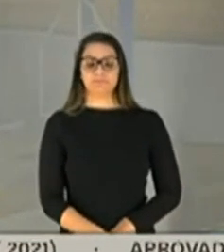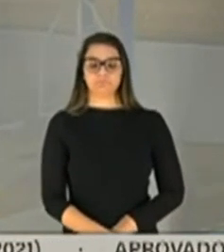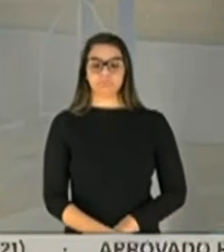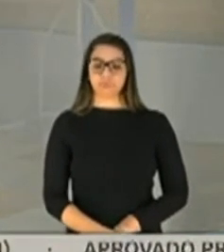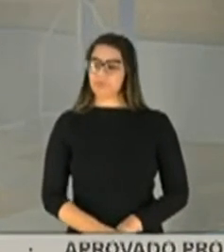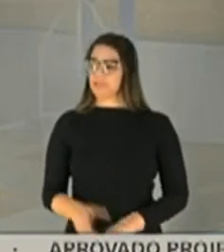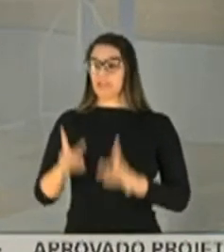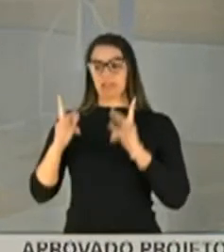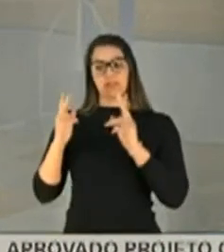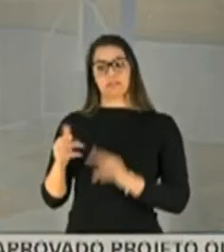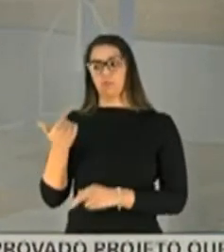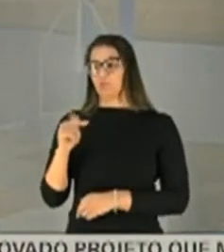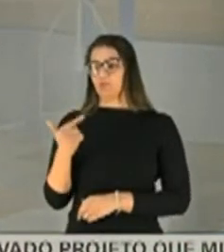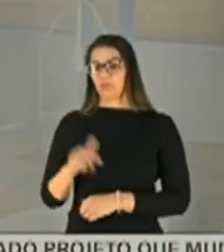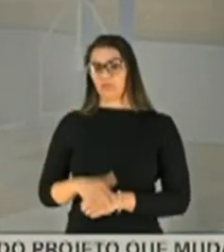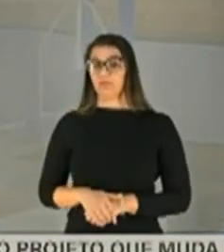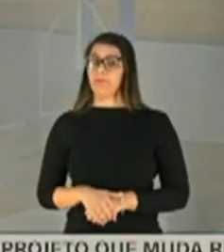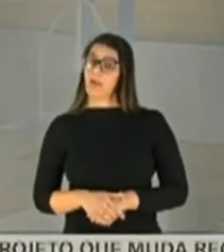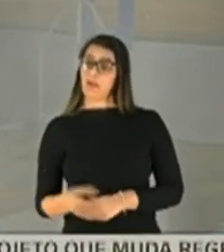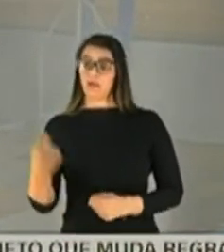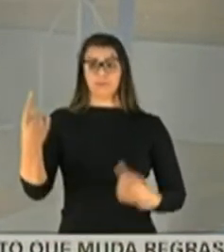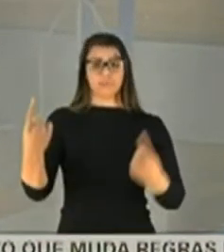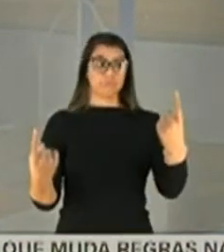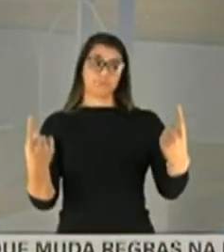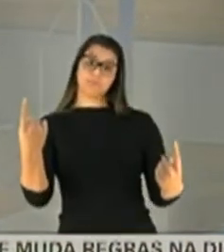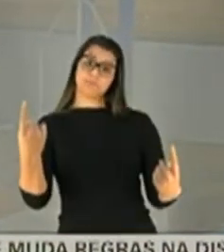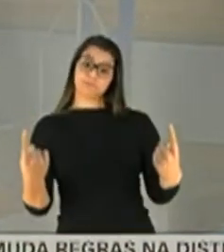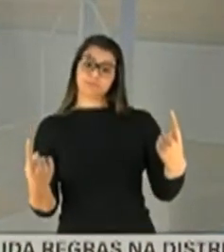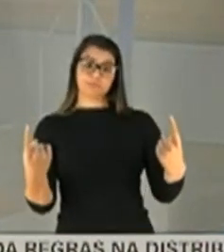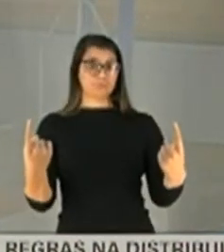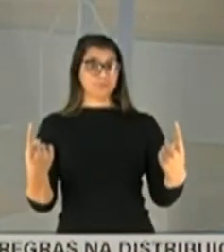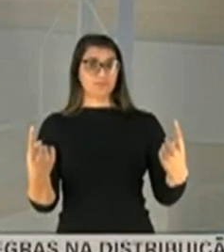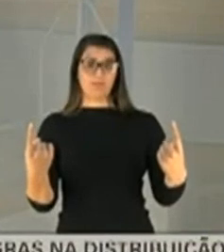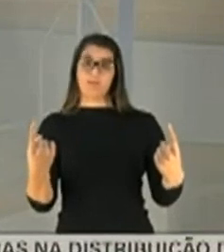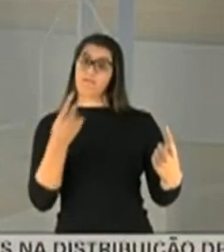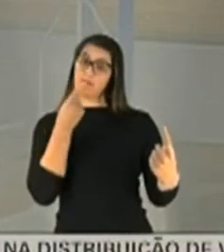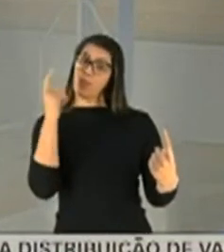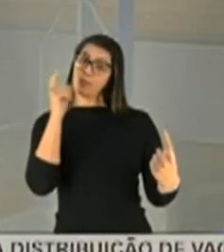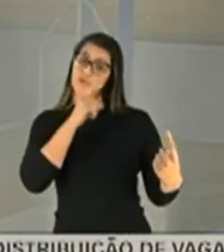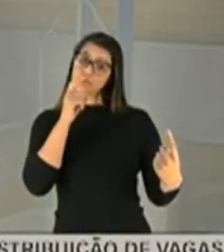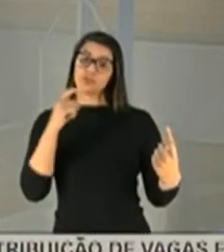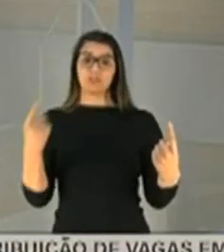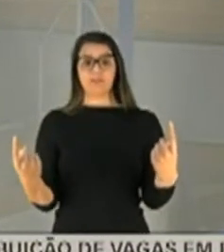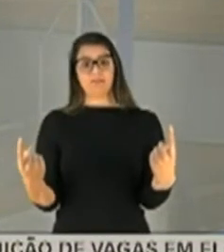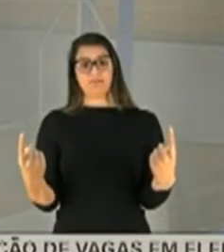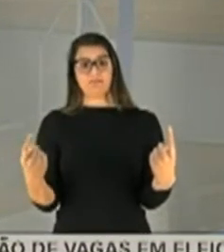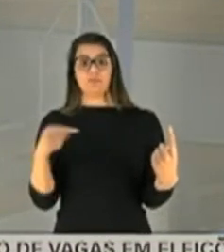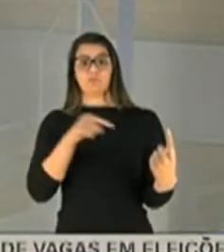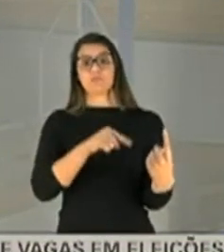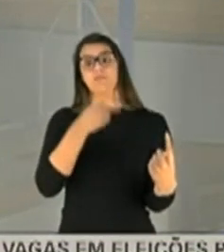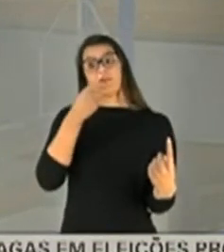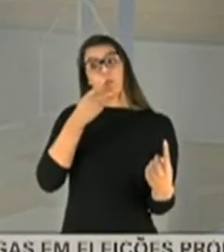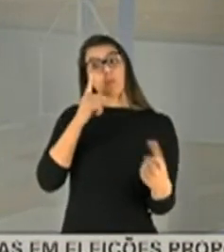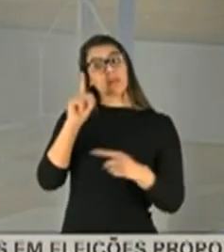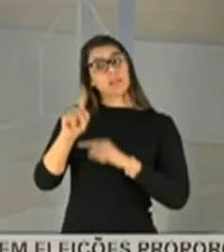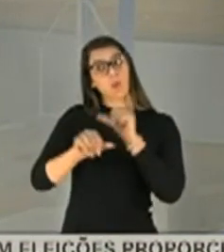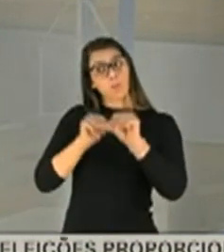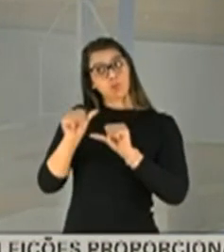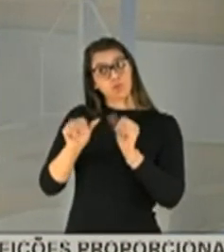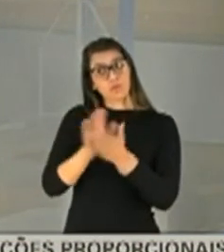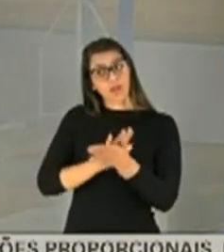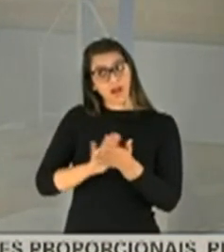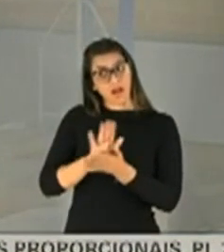É. Então, um dos dois está colocando uma inverdade aqui. O senhor está dizendo que não foi adulterado. Eu